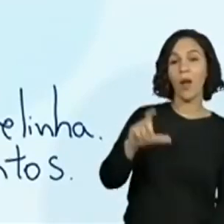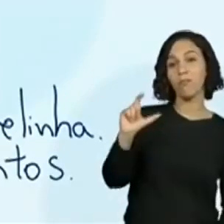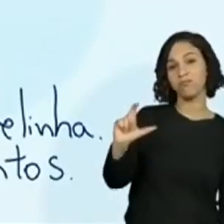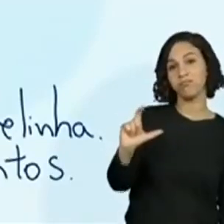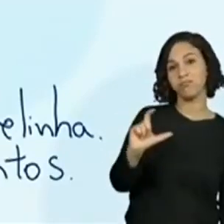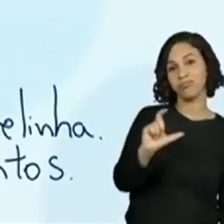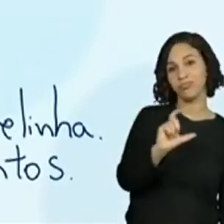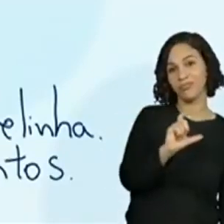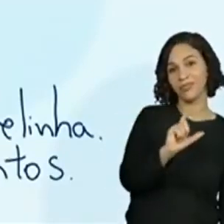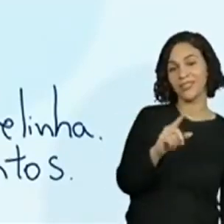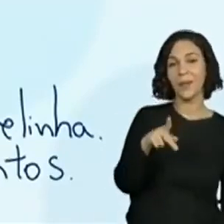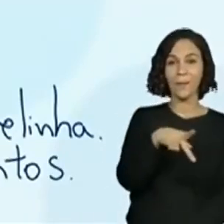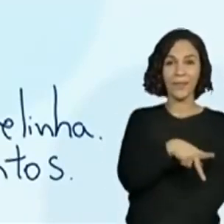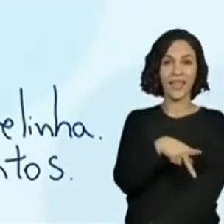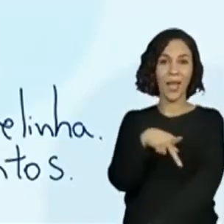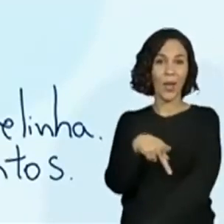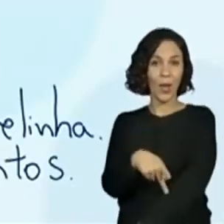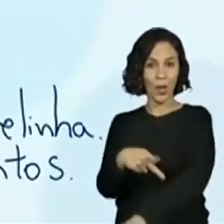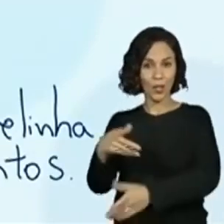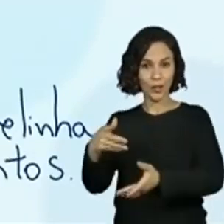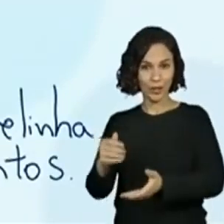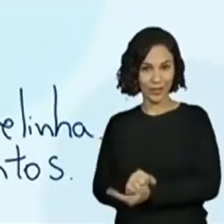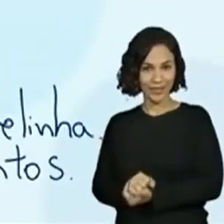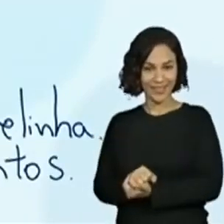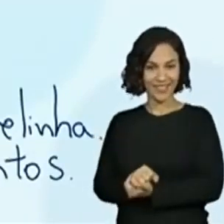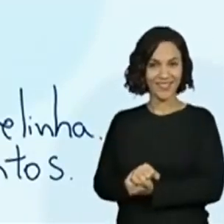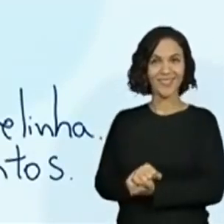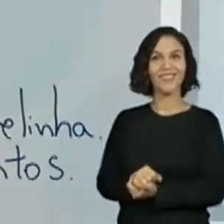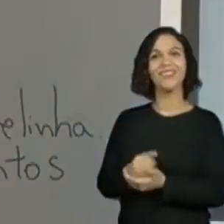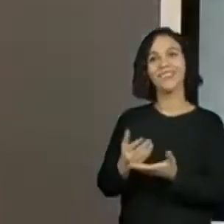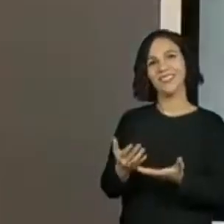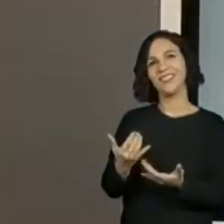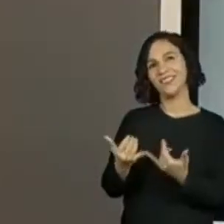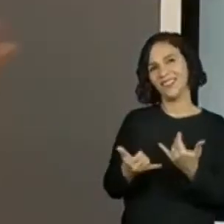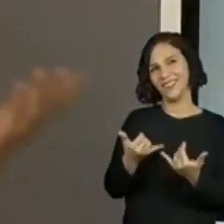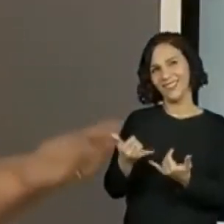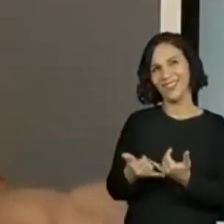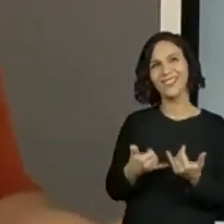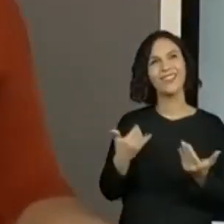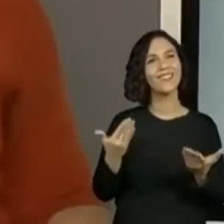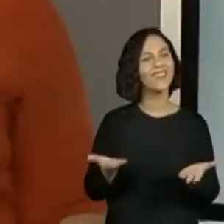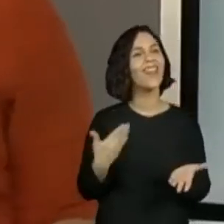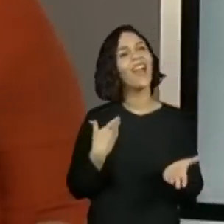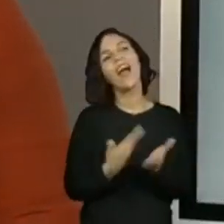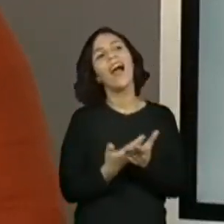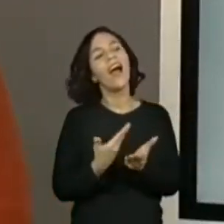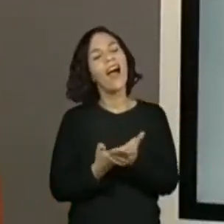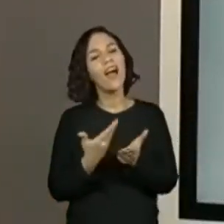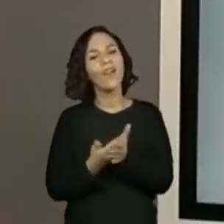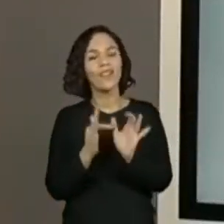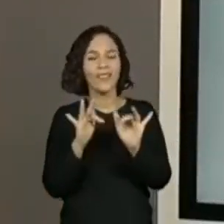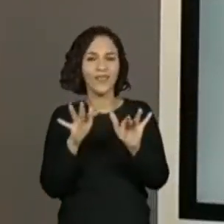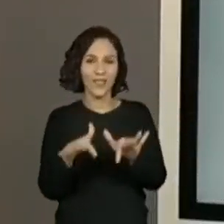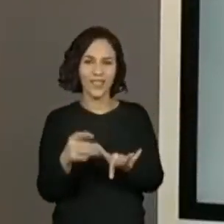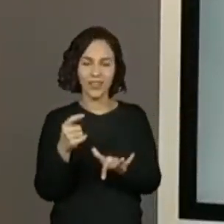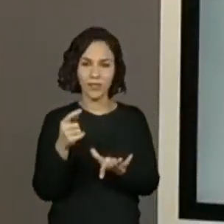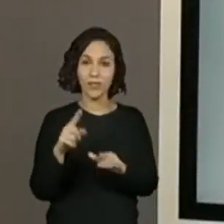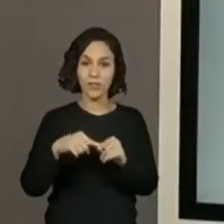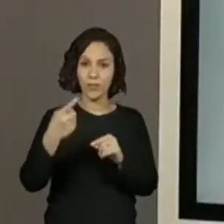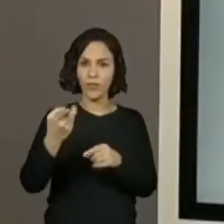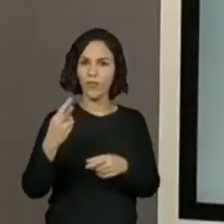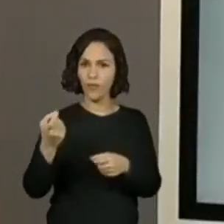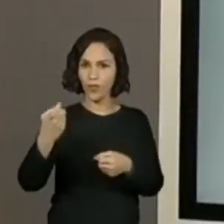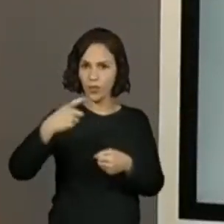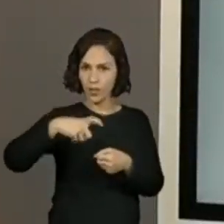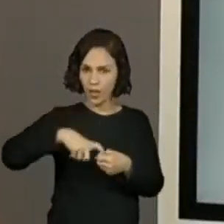pedagógica. Vamos lá, turminha. Nosso primeiro momento da aula está chegando ao fim. Daqui a pouco a gente